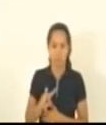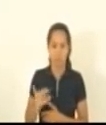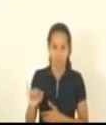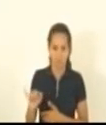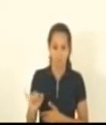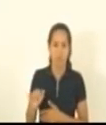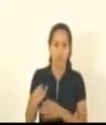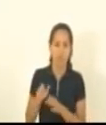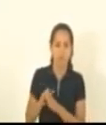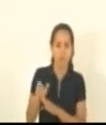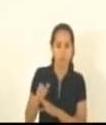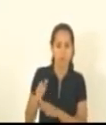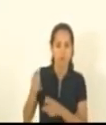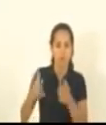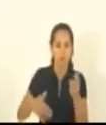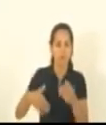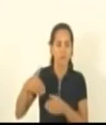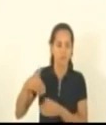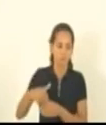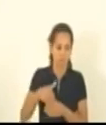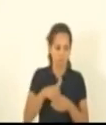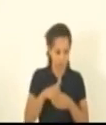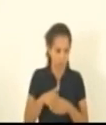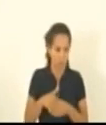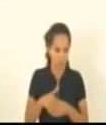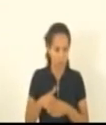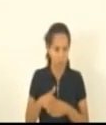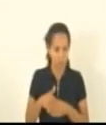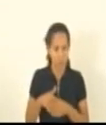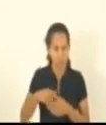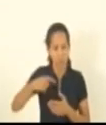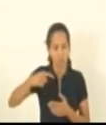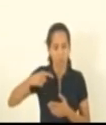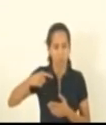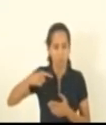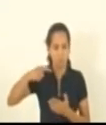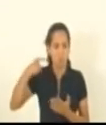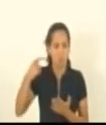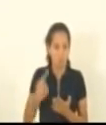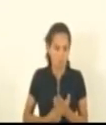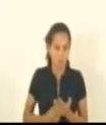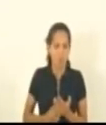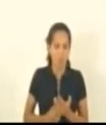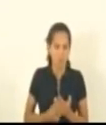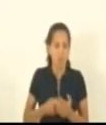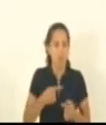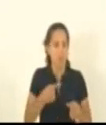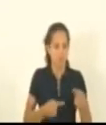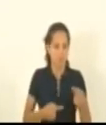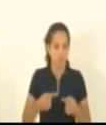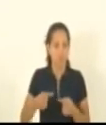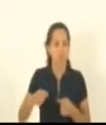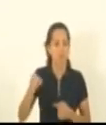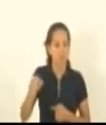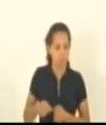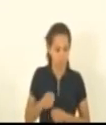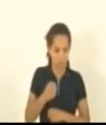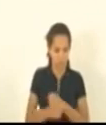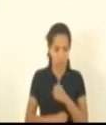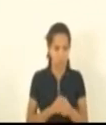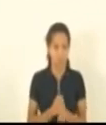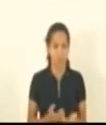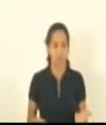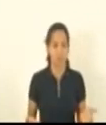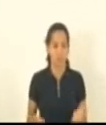orientação dos votos. Eu faço um compromisso com a deputada de discutir com ela, esse ano, o